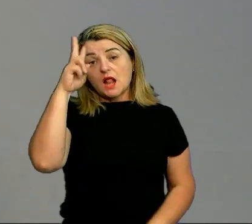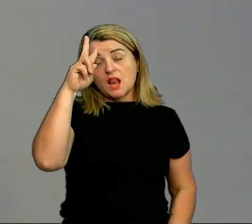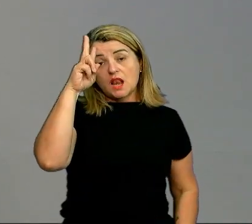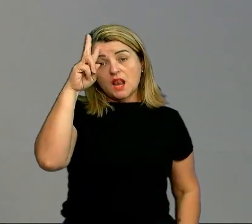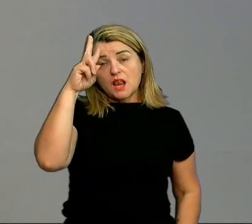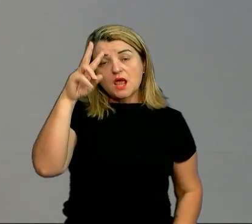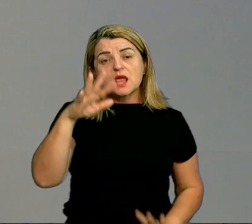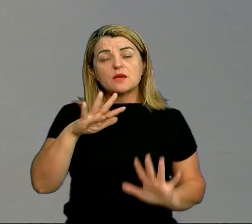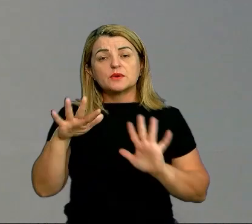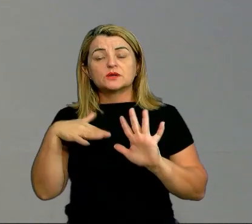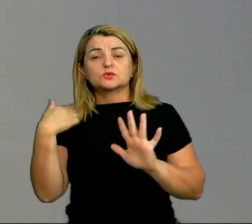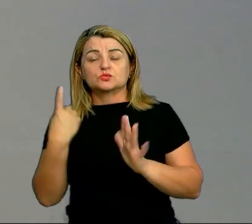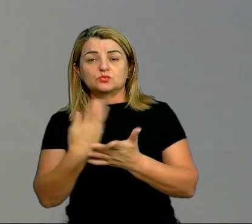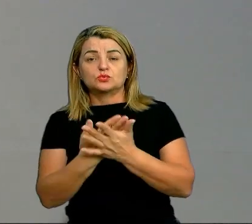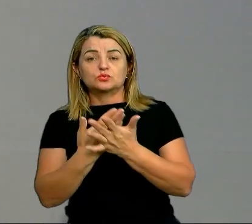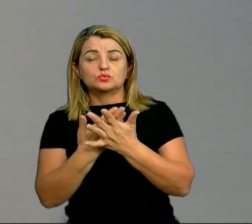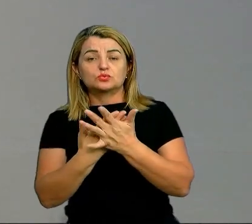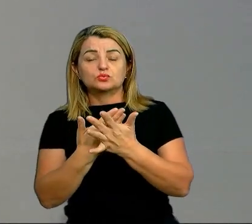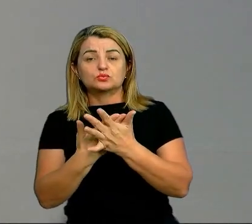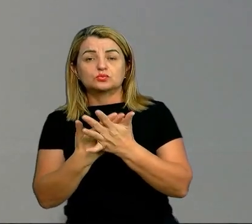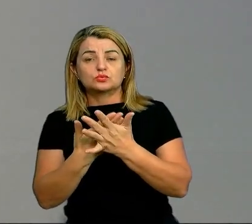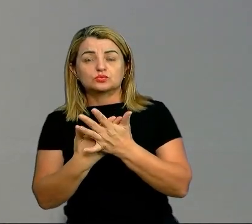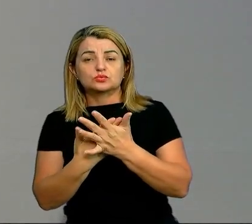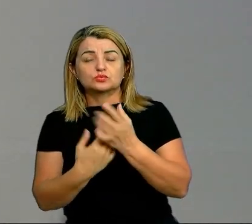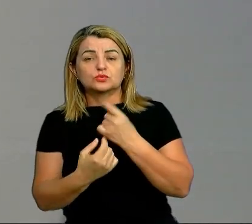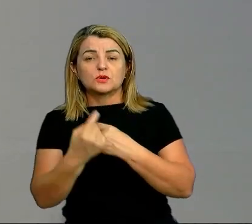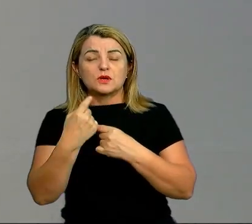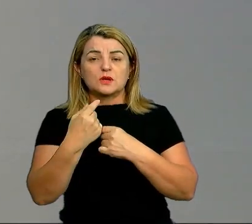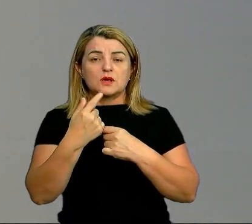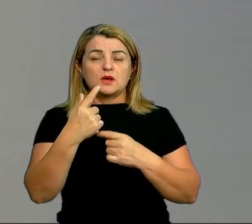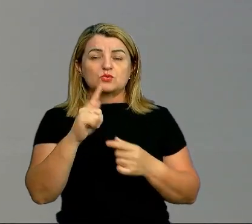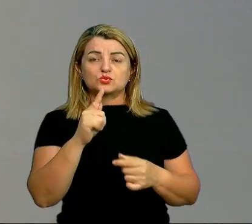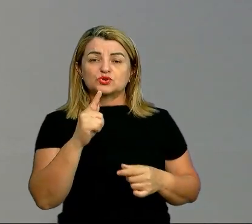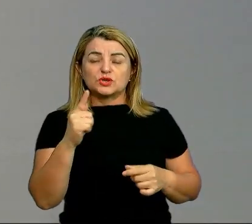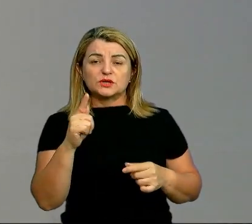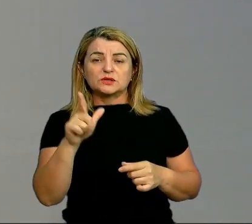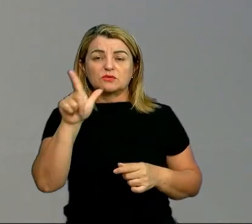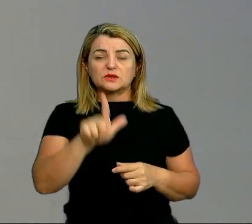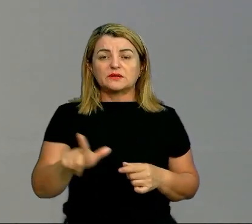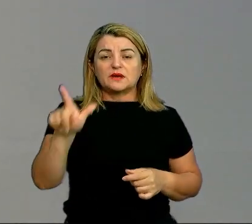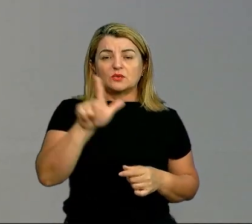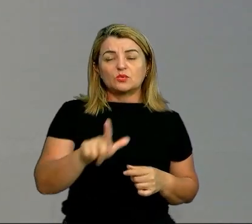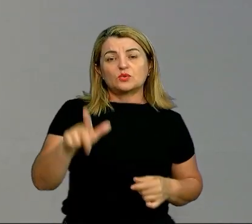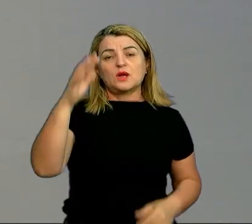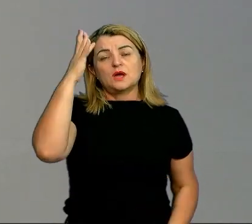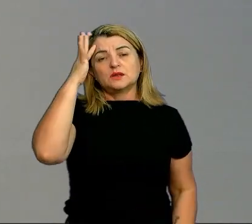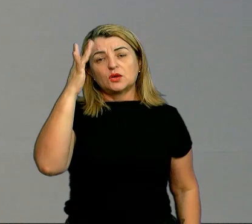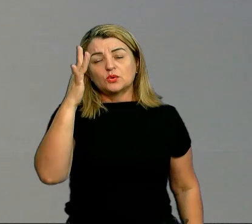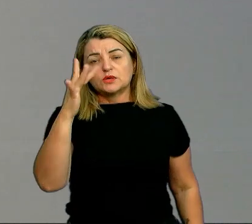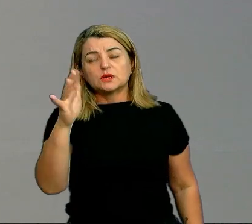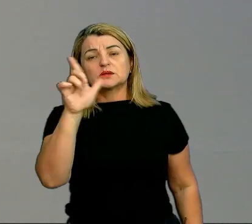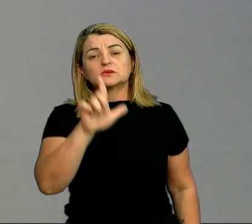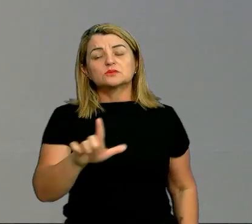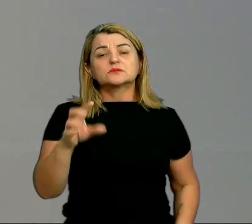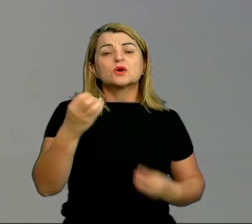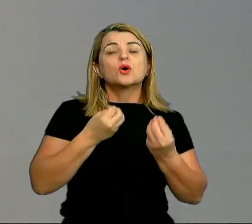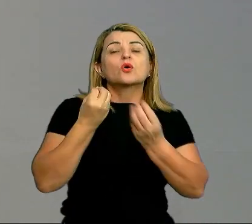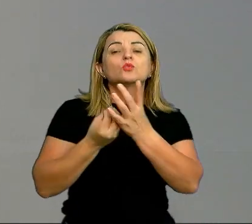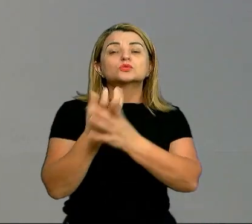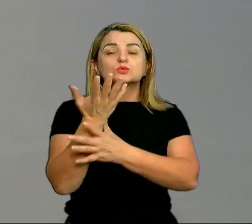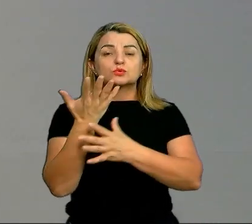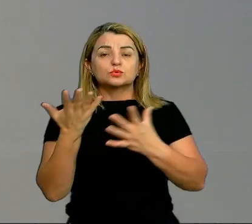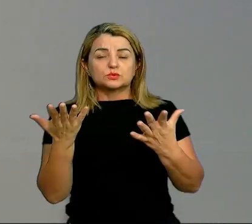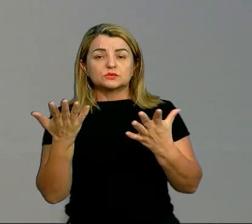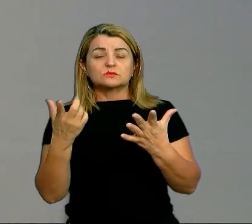quando a gente estuda lá os gêneros literários, a teoria da literatura, como surge,